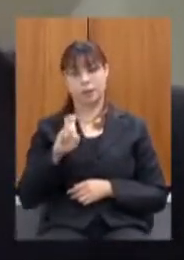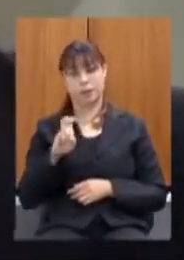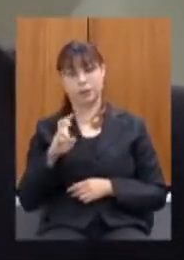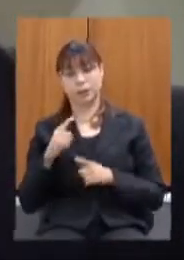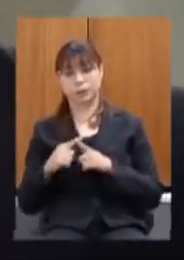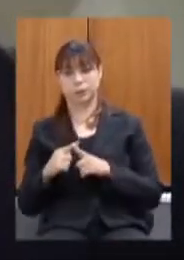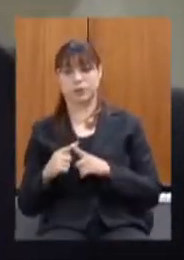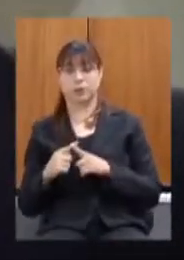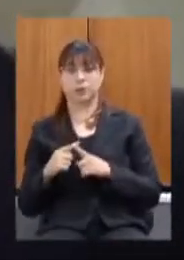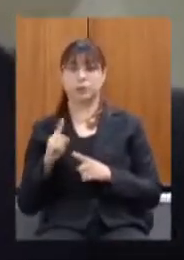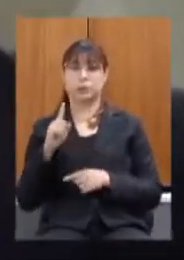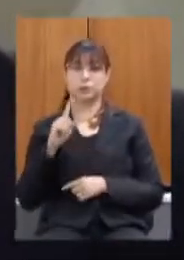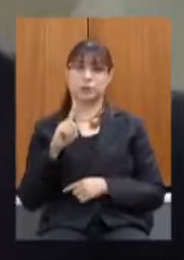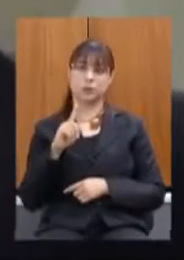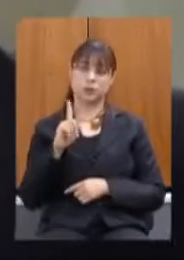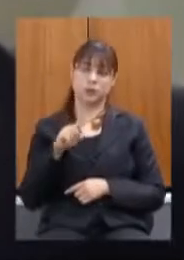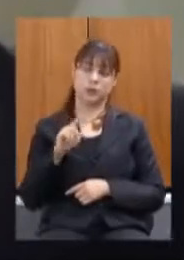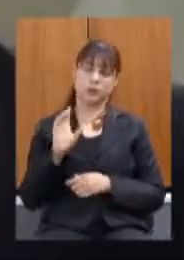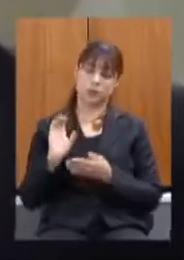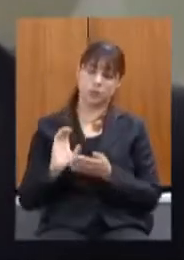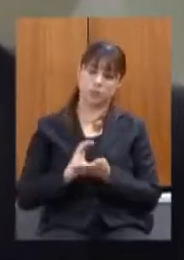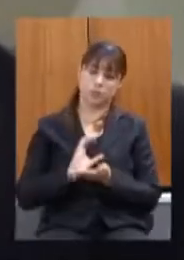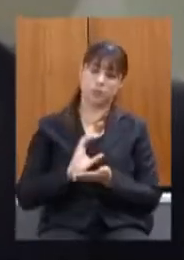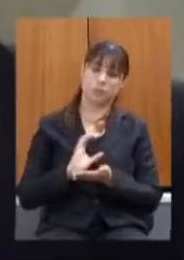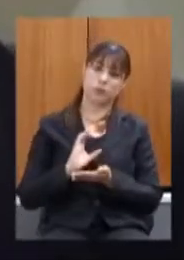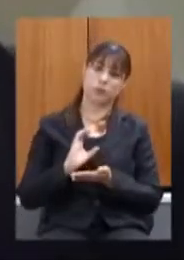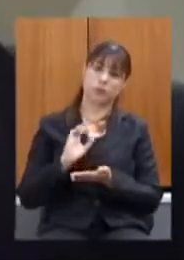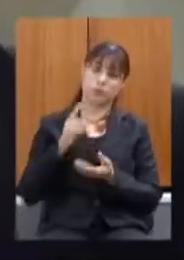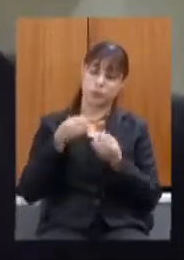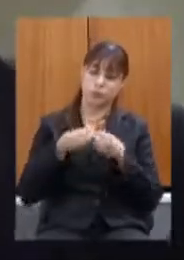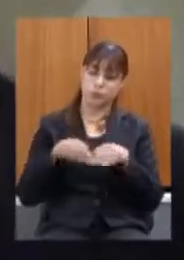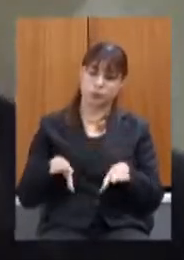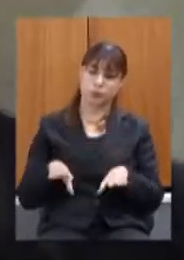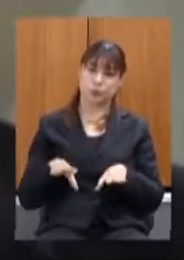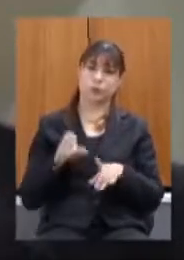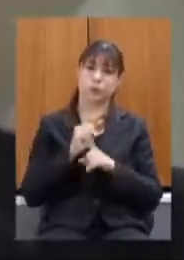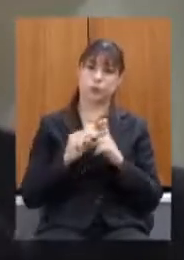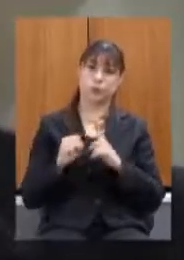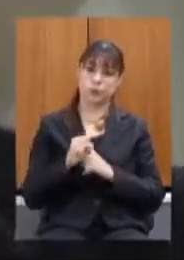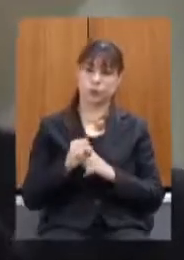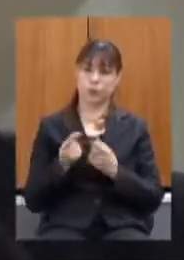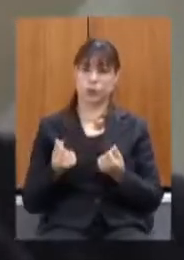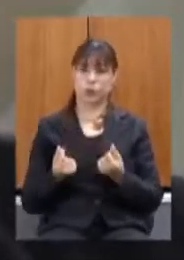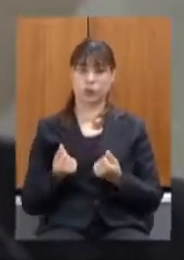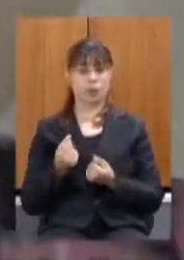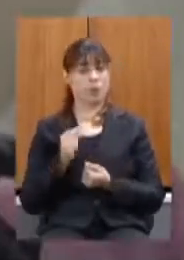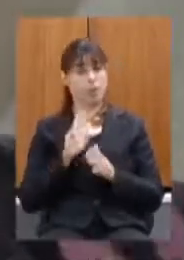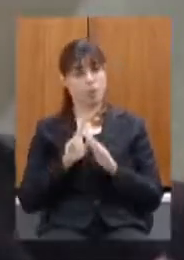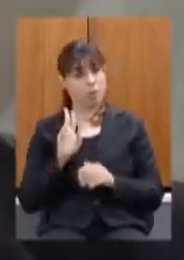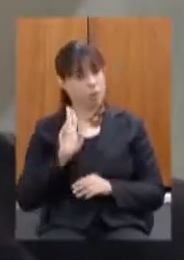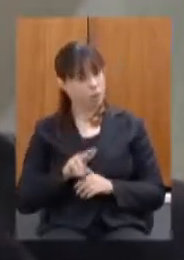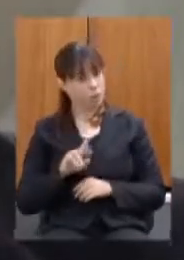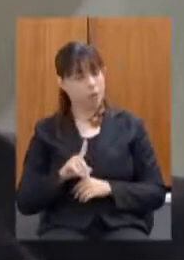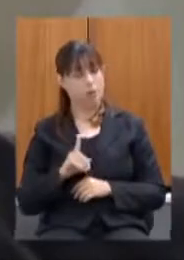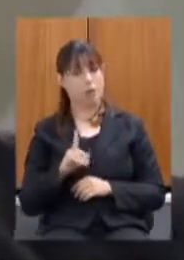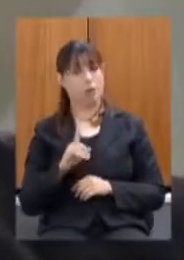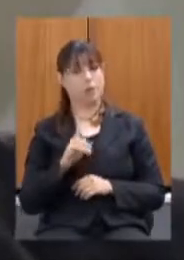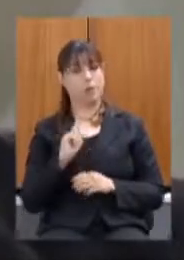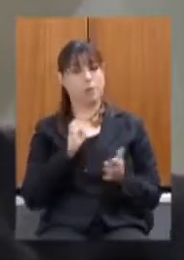de indenização para os danos socioeconômicos não tem nada a ver com os danos individuais importante dizer